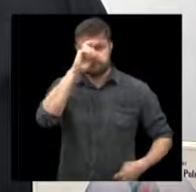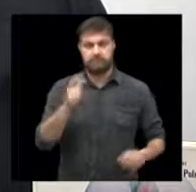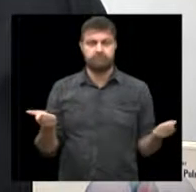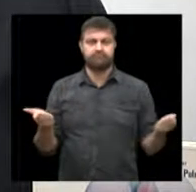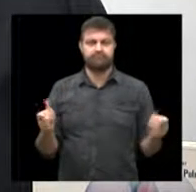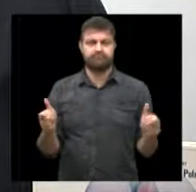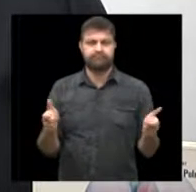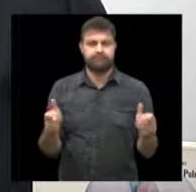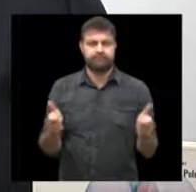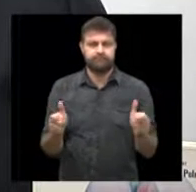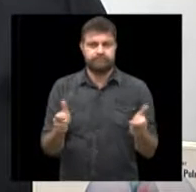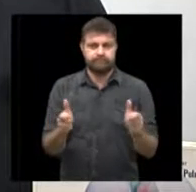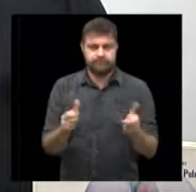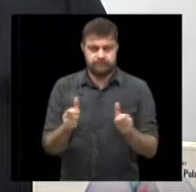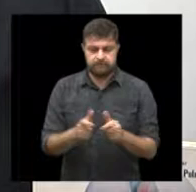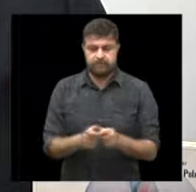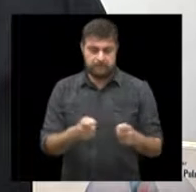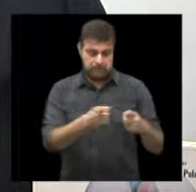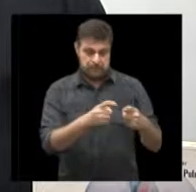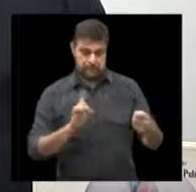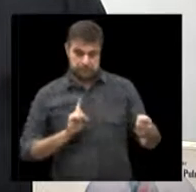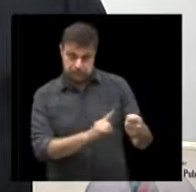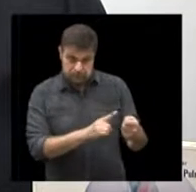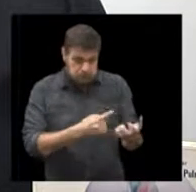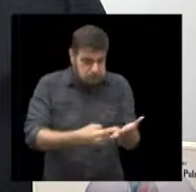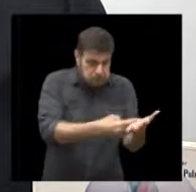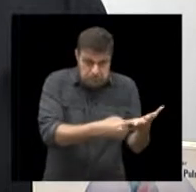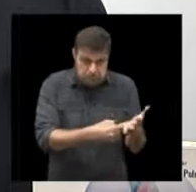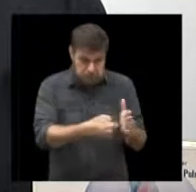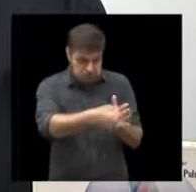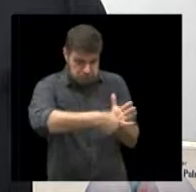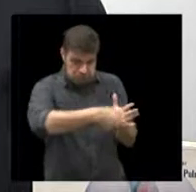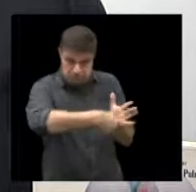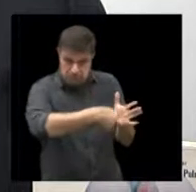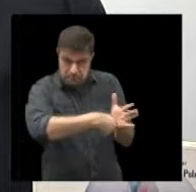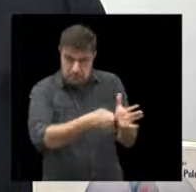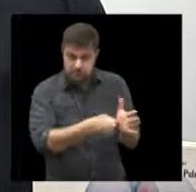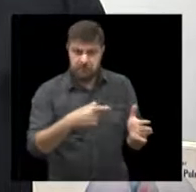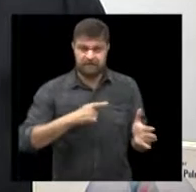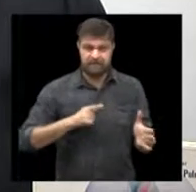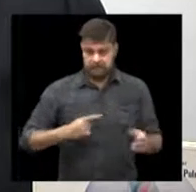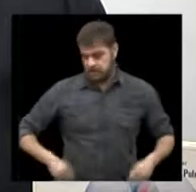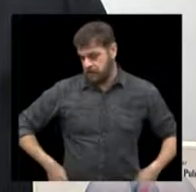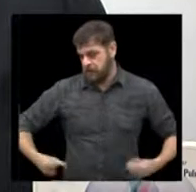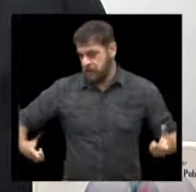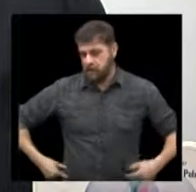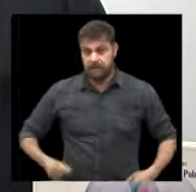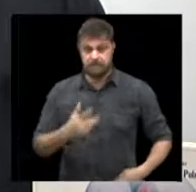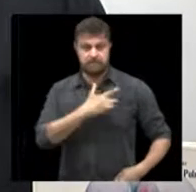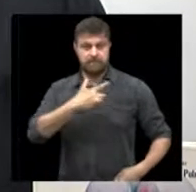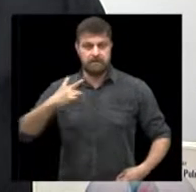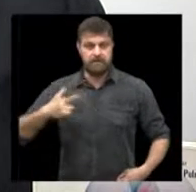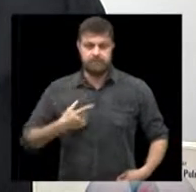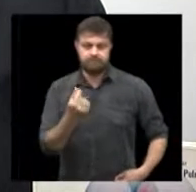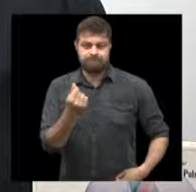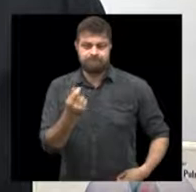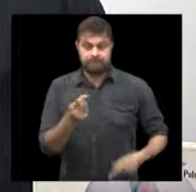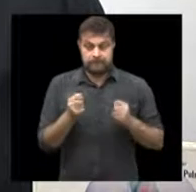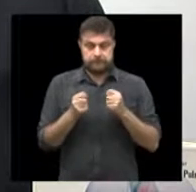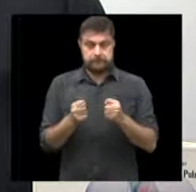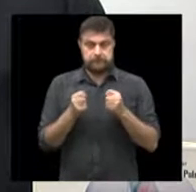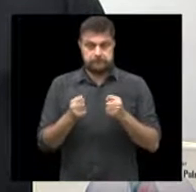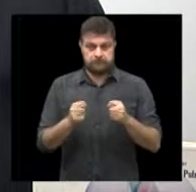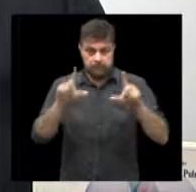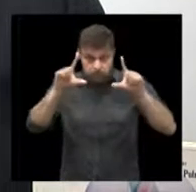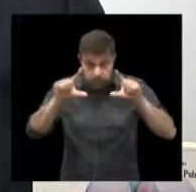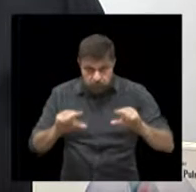redução de número de consultas e redução nos gastos com a saúde de uma maneira geral. Por